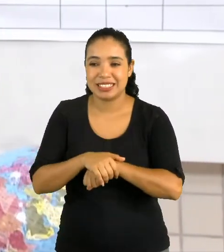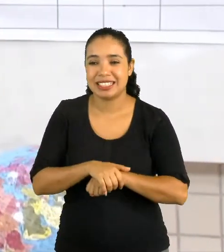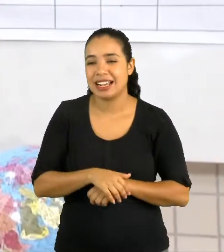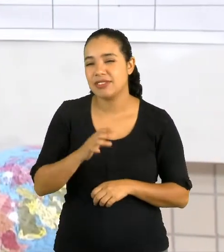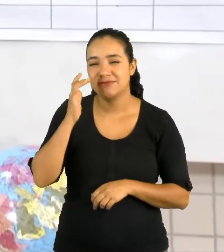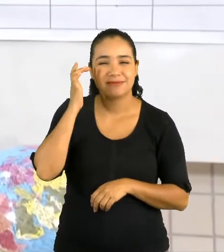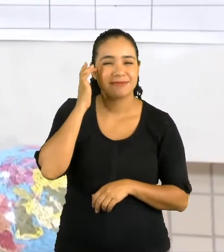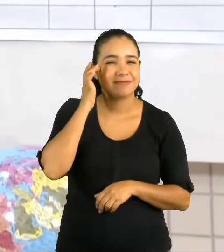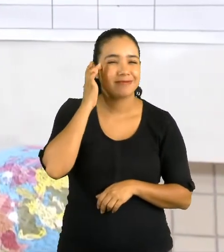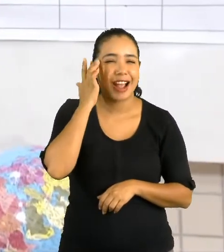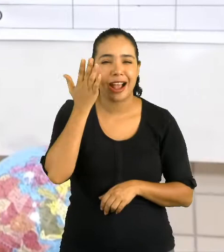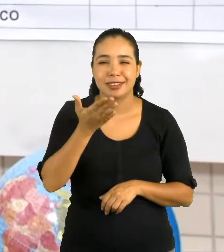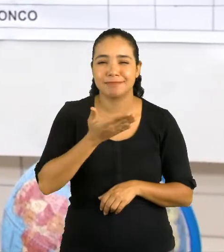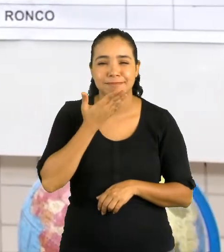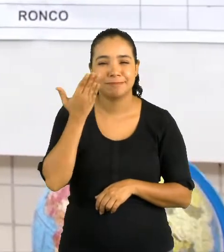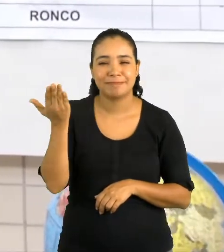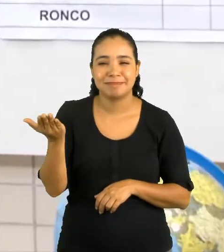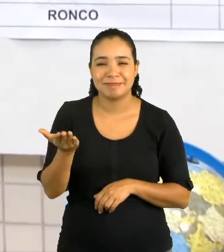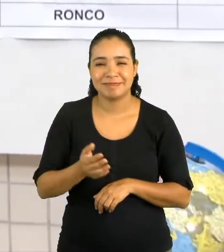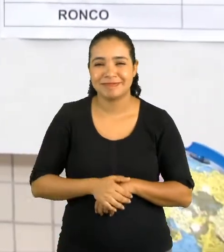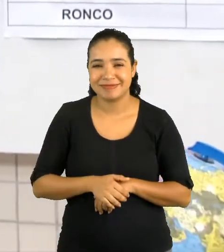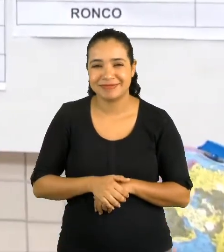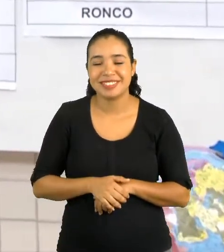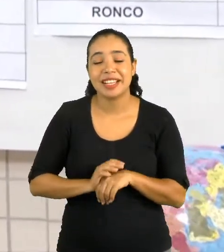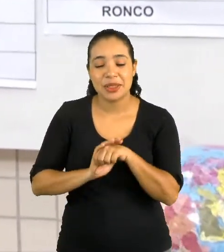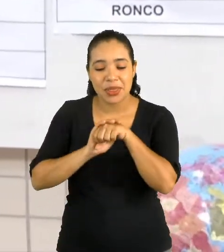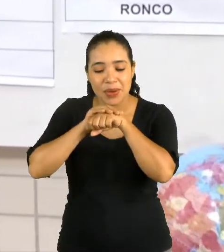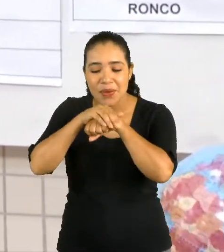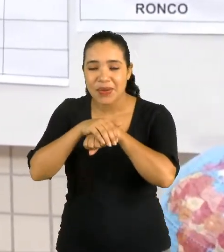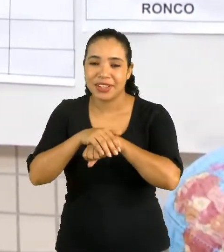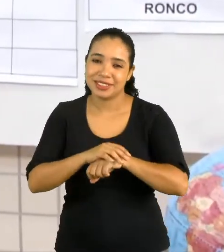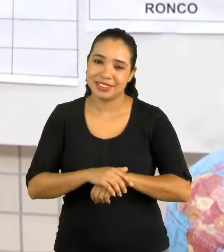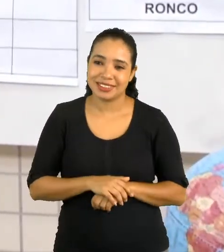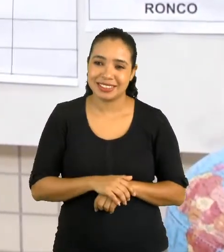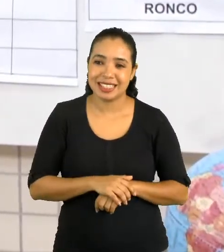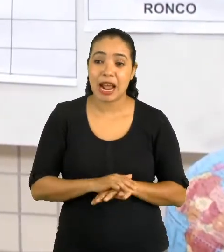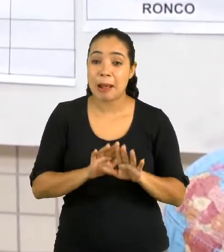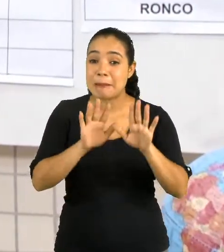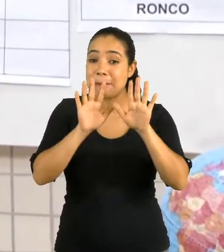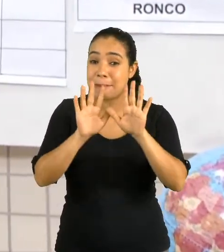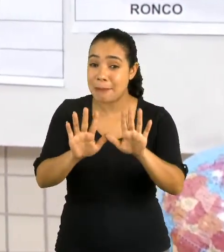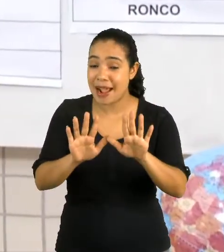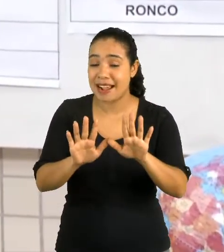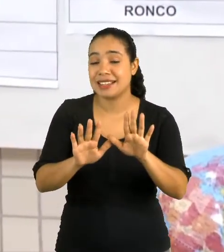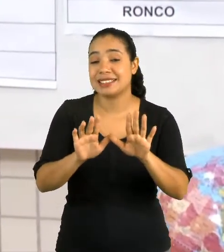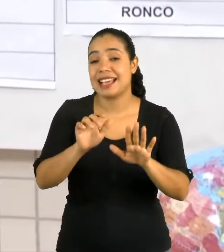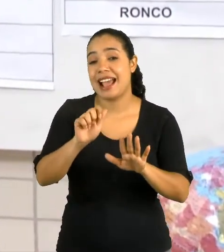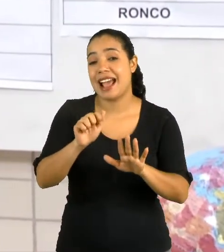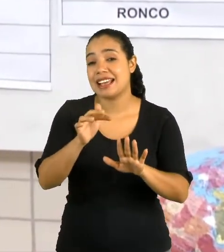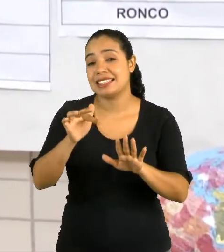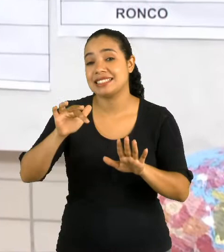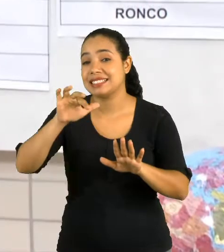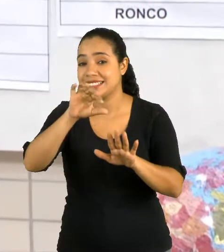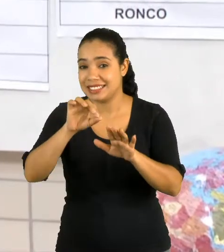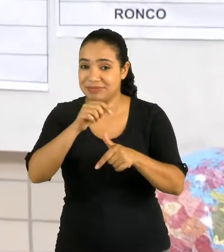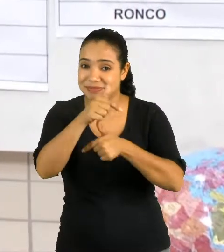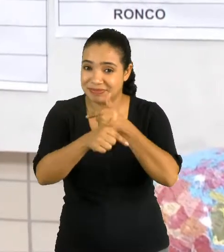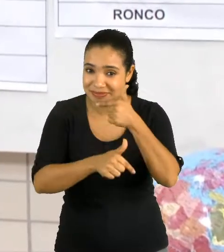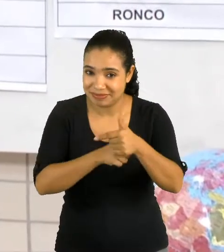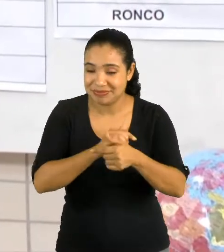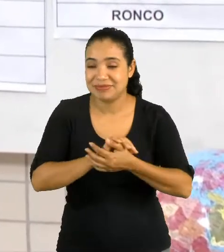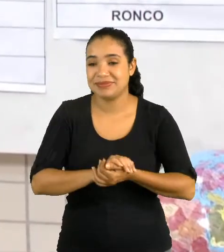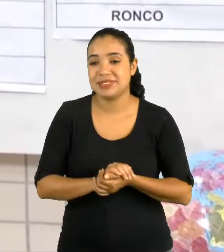fácil demais. Noite. Mais uma ação. Ir à